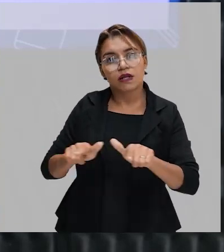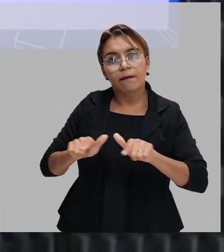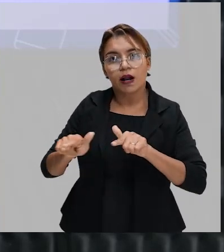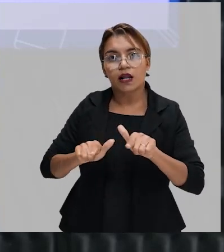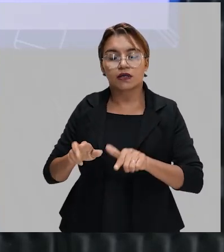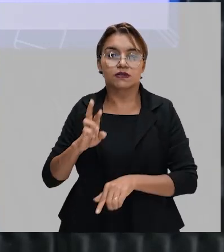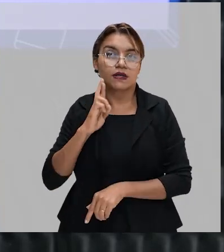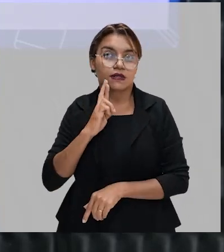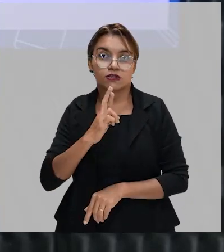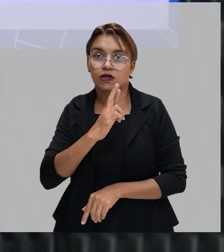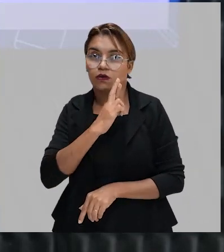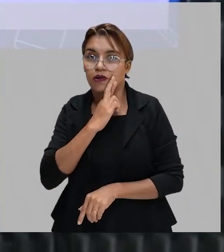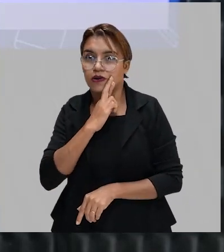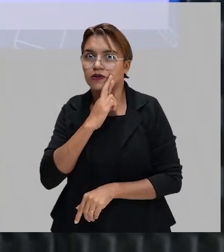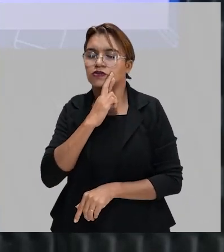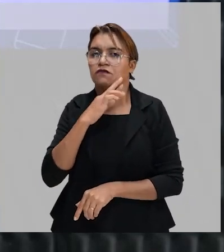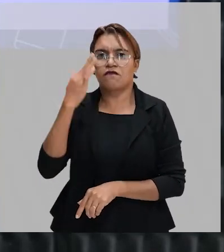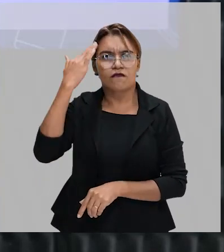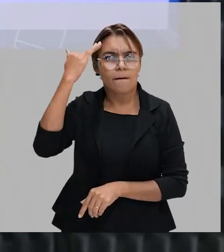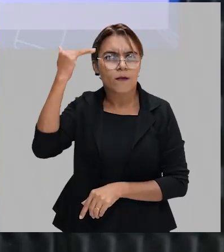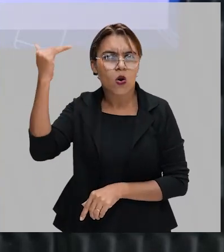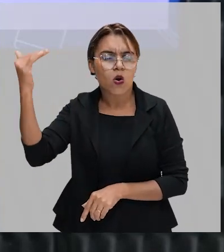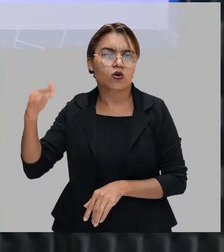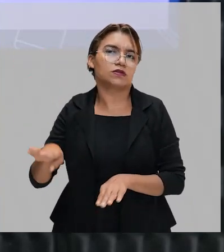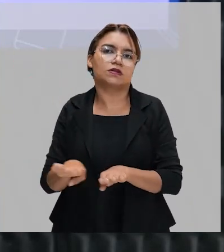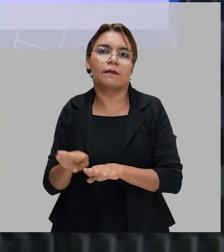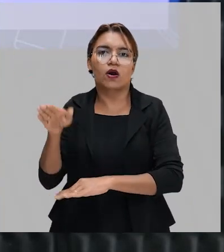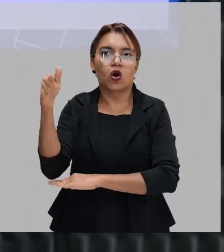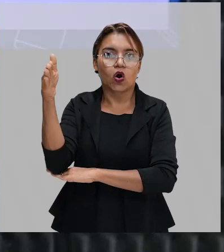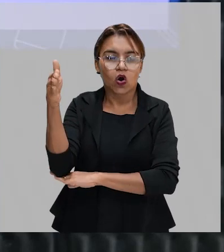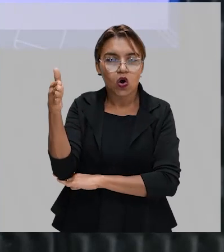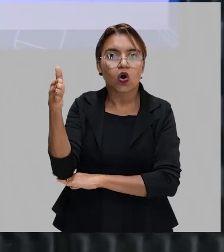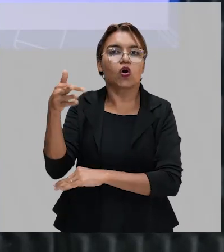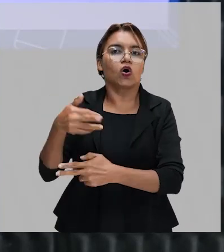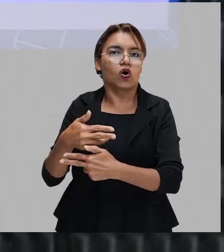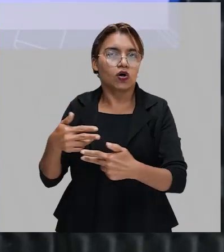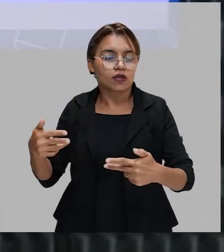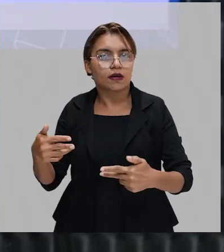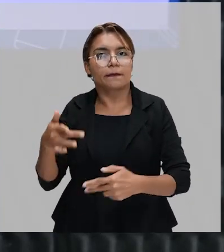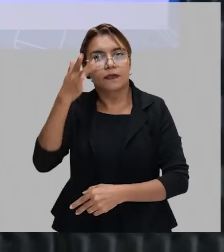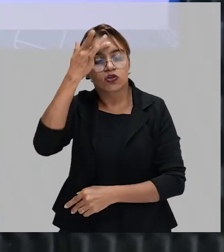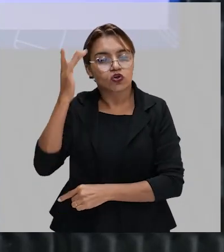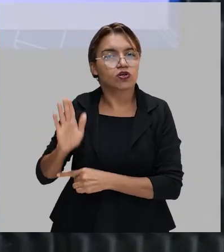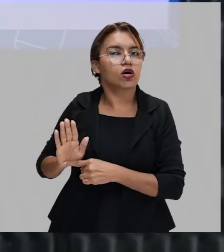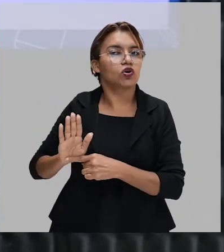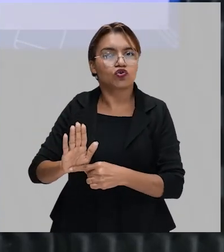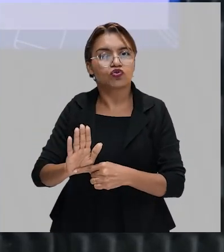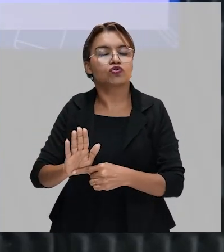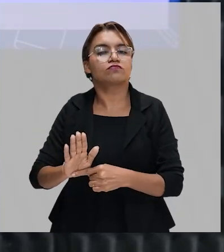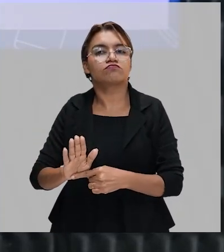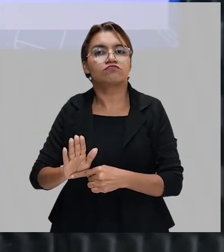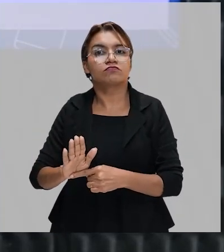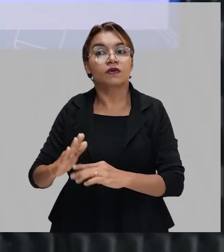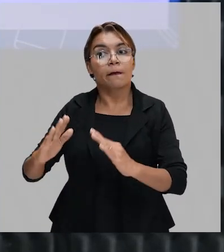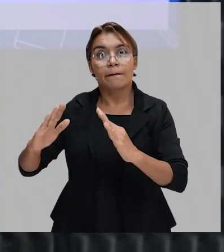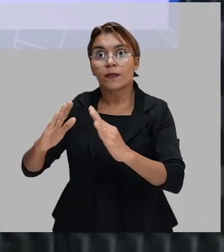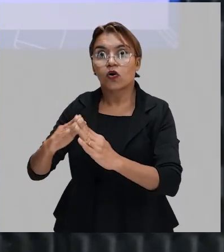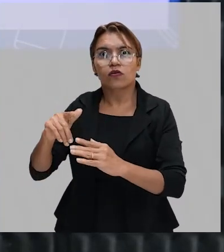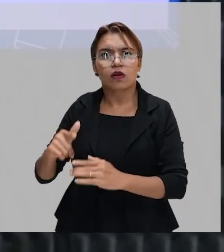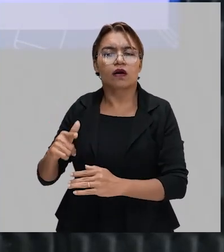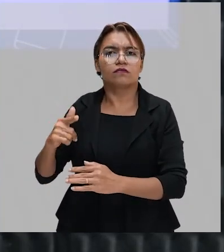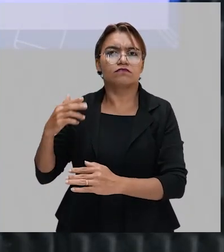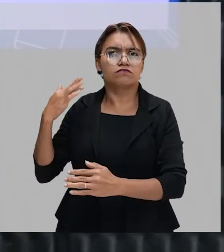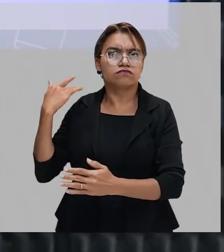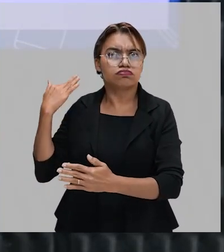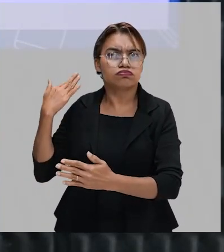grandes restaurantes de São Paulo, nos hotéis, pessoas que vão te ajudar ali, pessoas que moram lá há muitos anos,